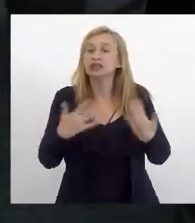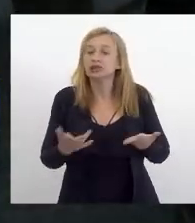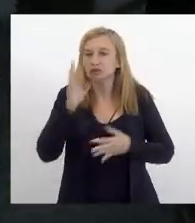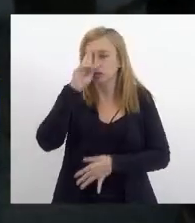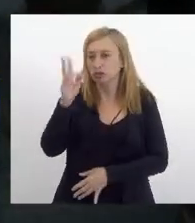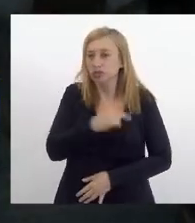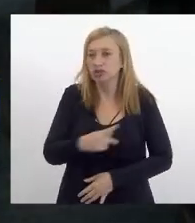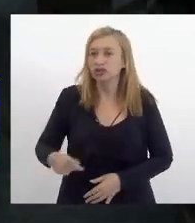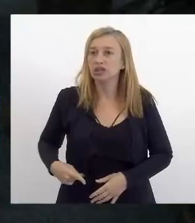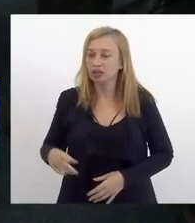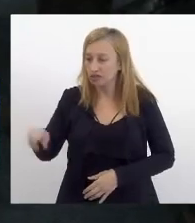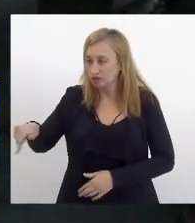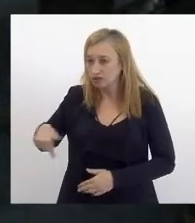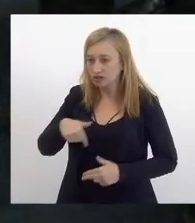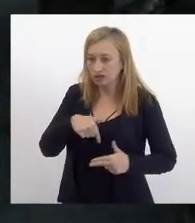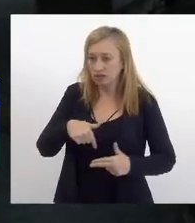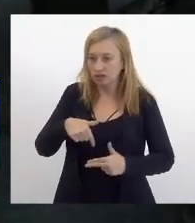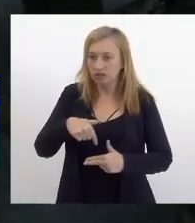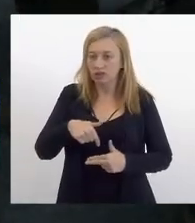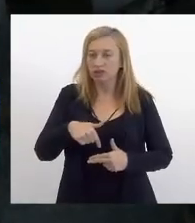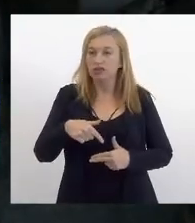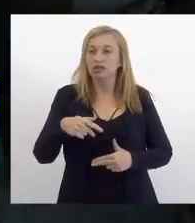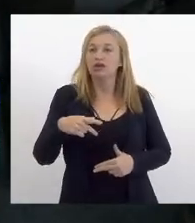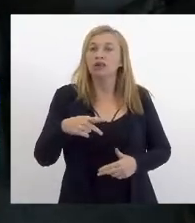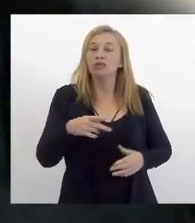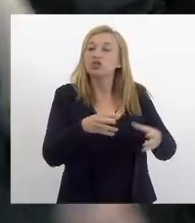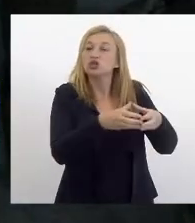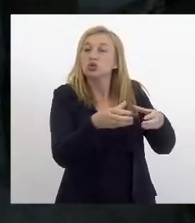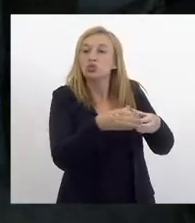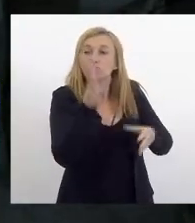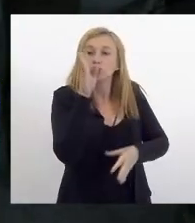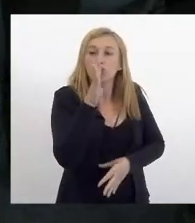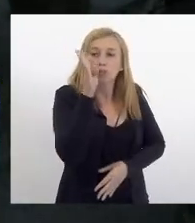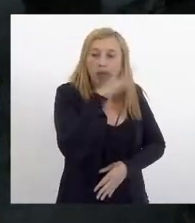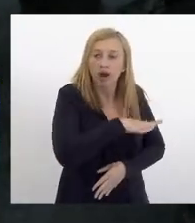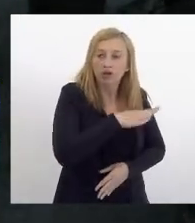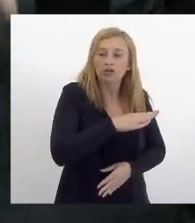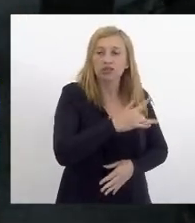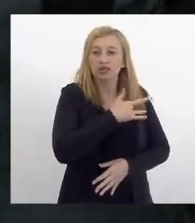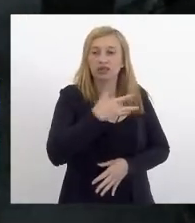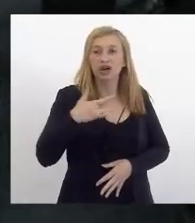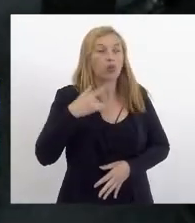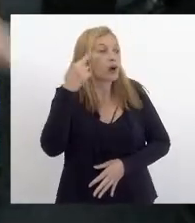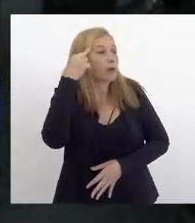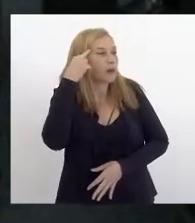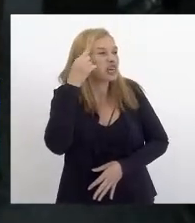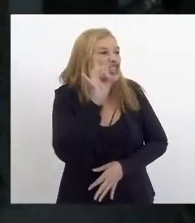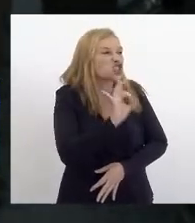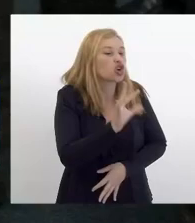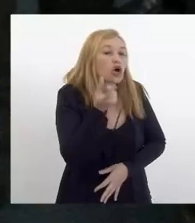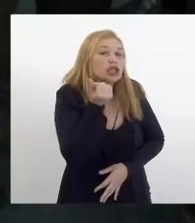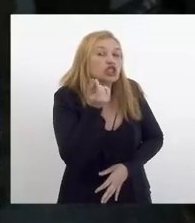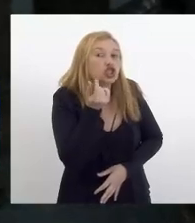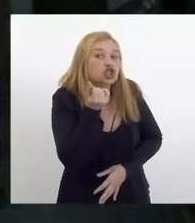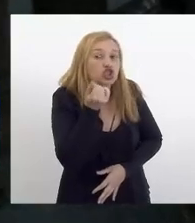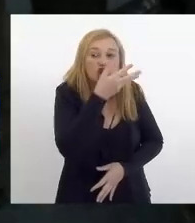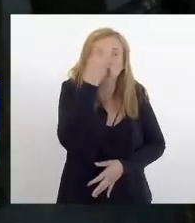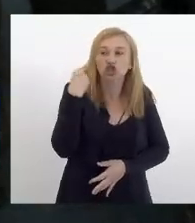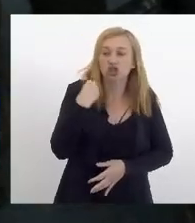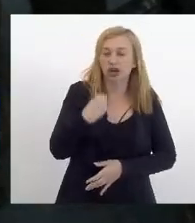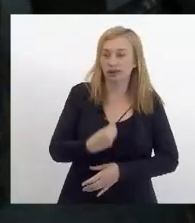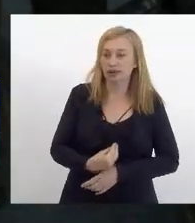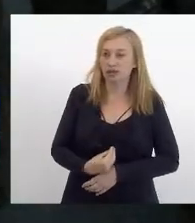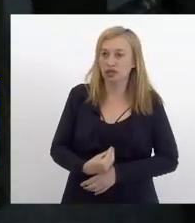eu venho aqui mandar um recado para essa banda podre da saúde que pensa só no dinheiro e esquece